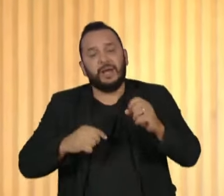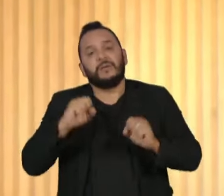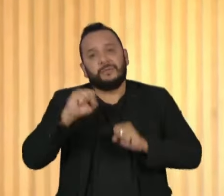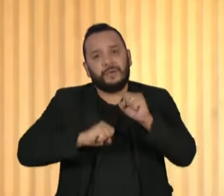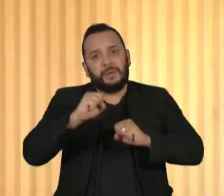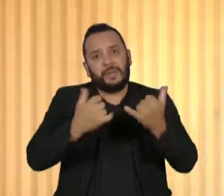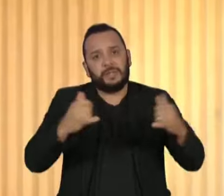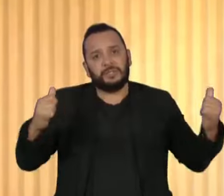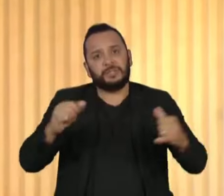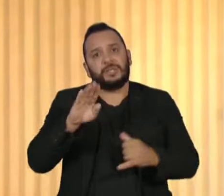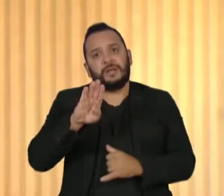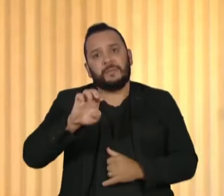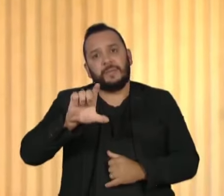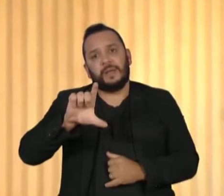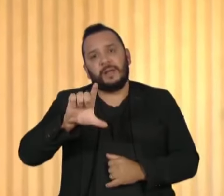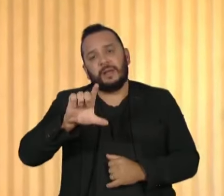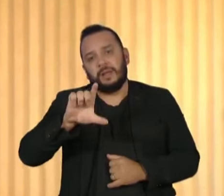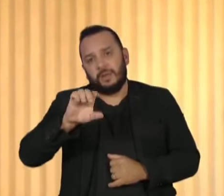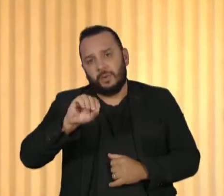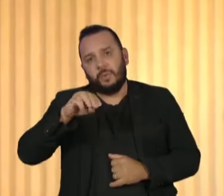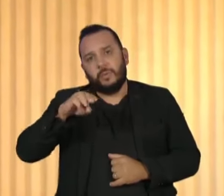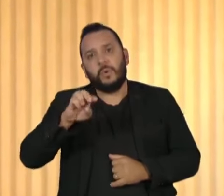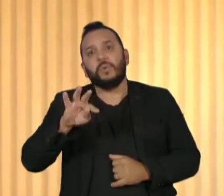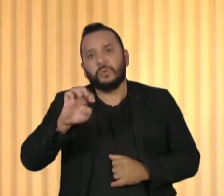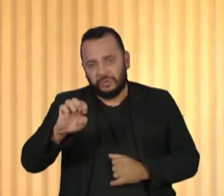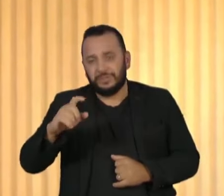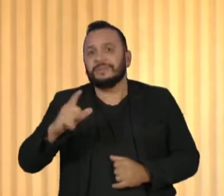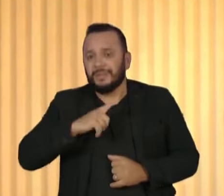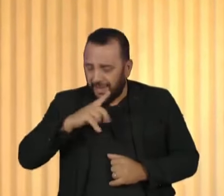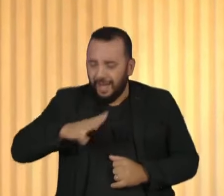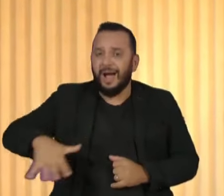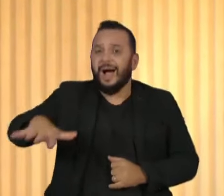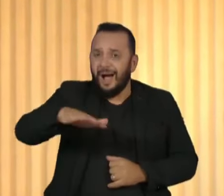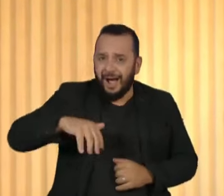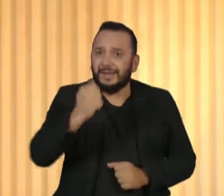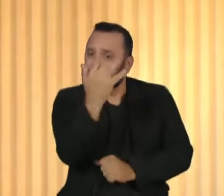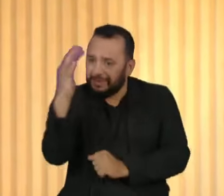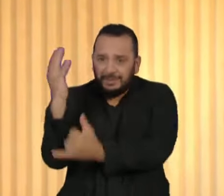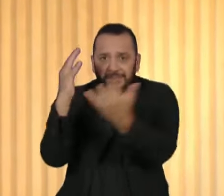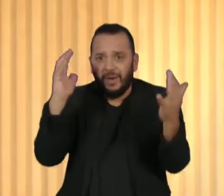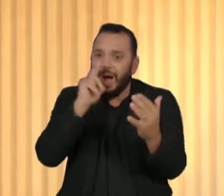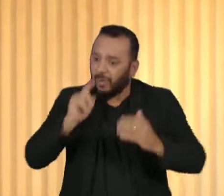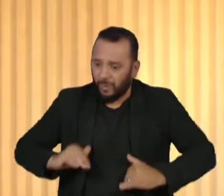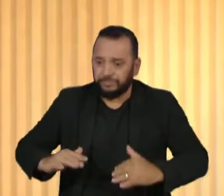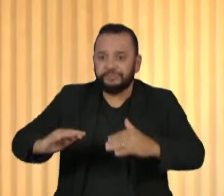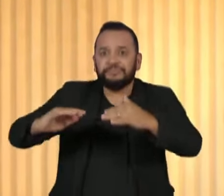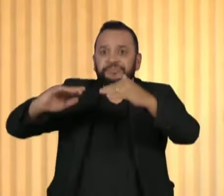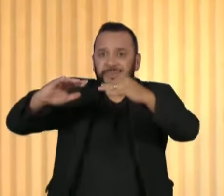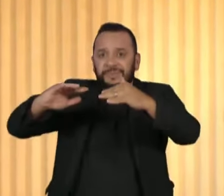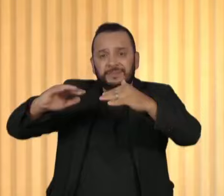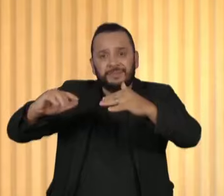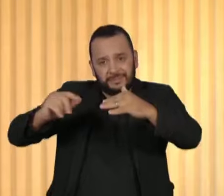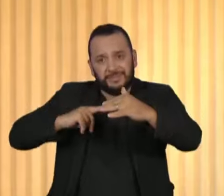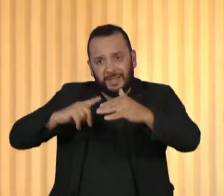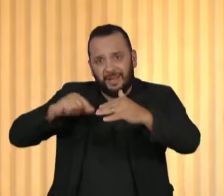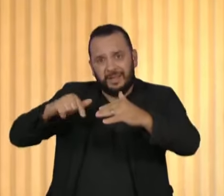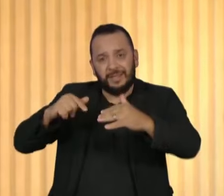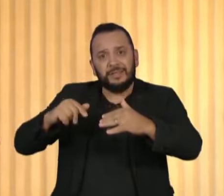Monte, no norte do país, é uma barragem que incide em áreas de preservação permanente, que atingiu